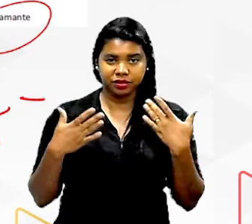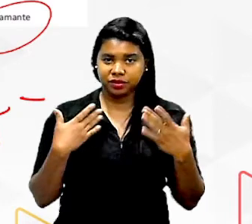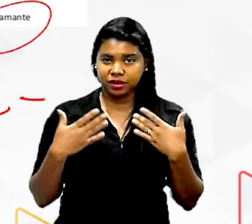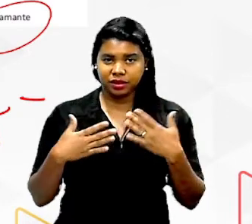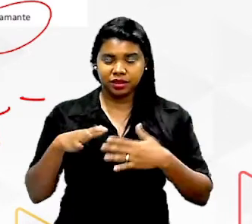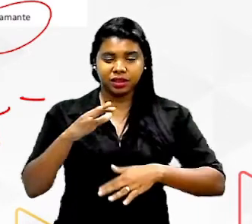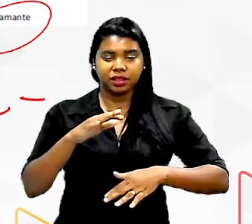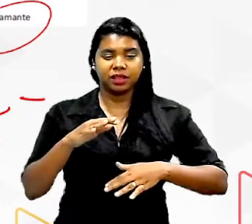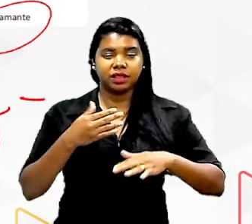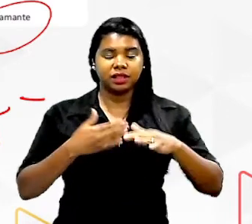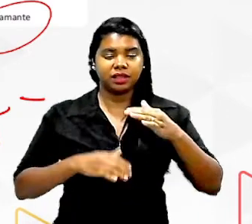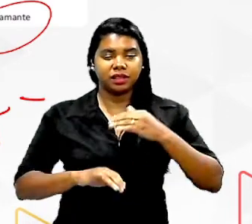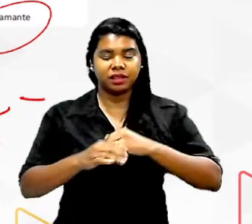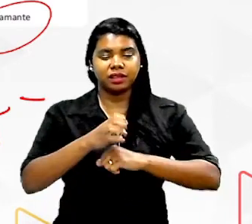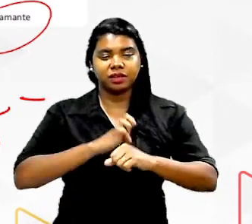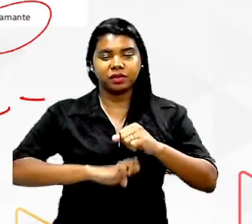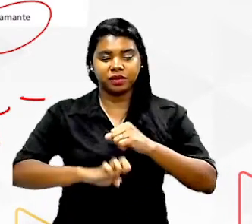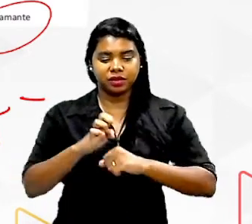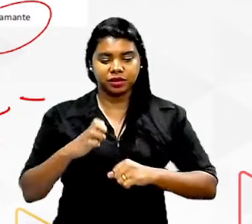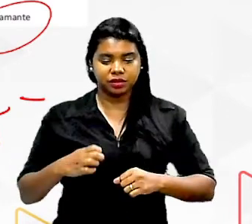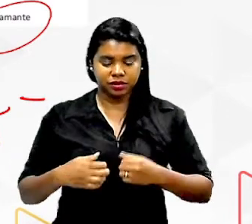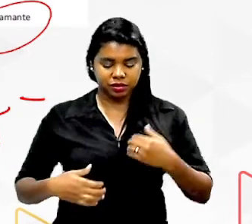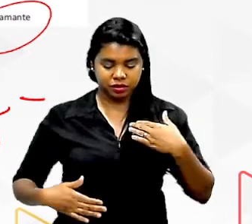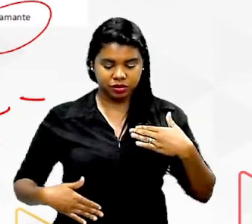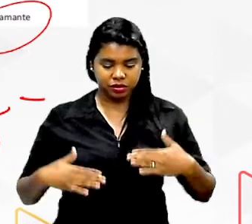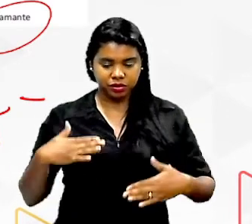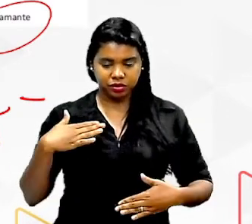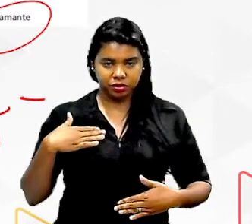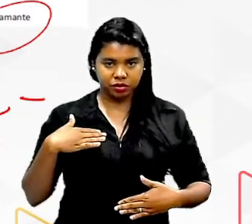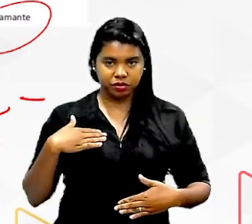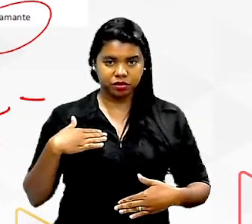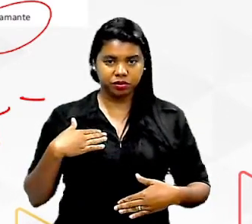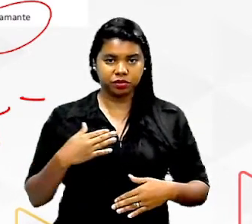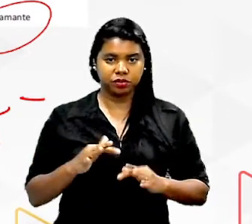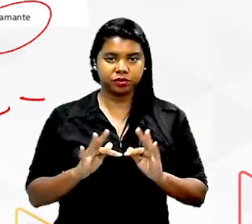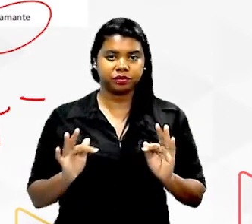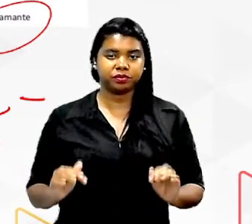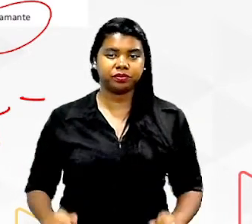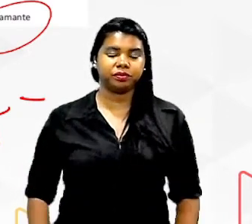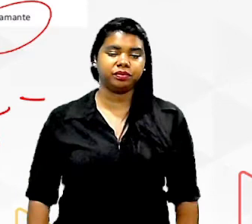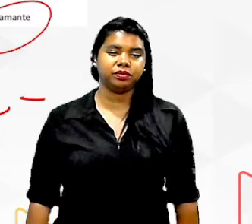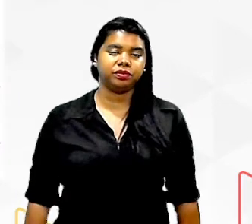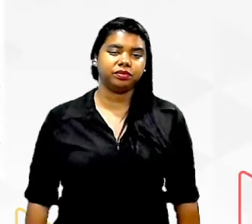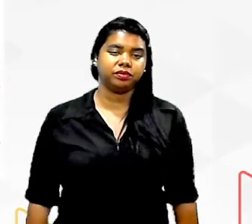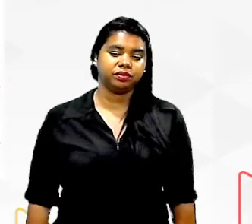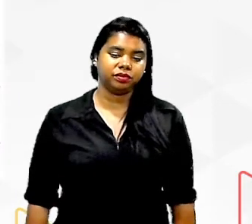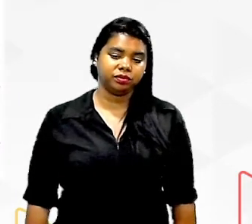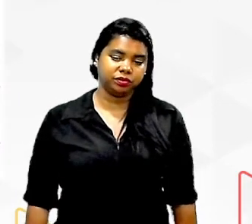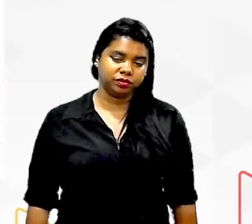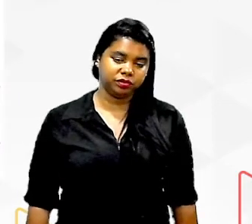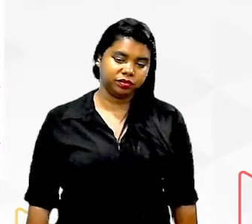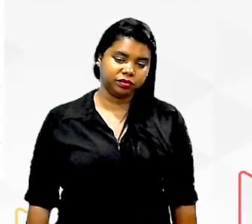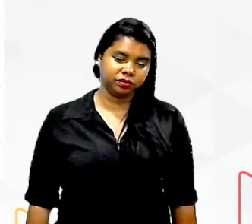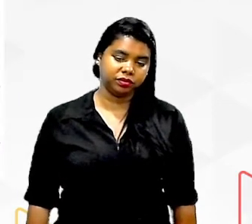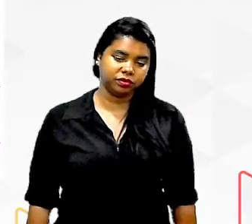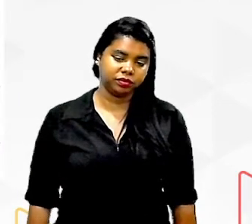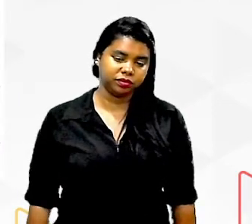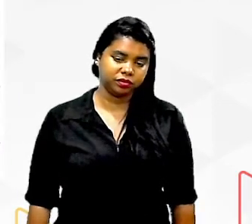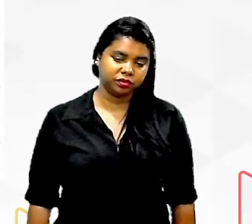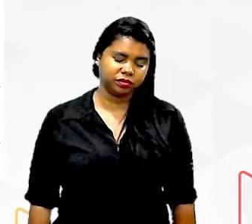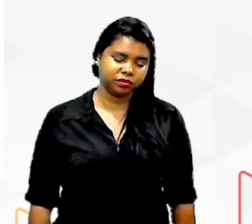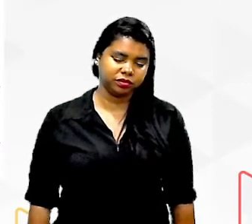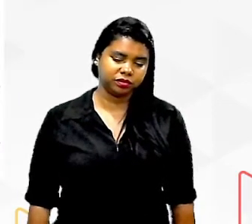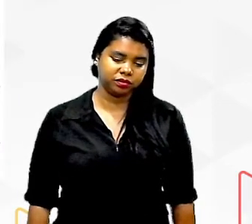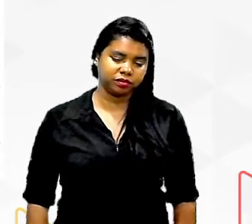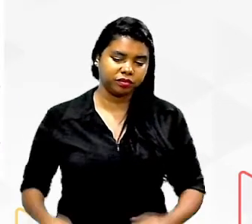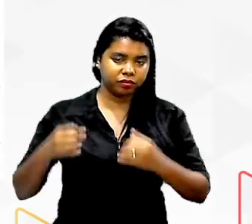de energia que faz o nosso corpo manter- em funcionamento certo? então vamos lá aí agora falar